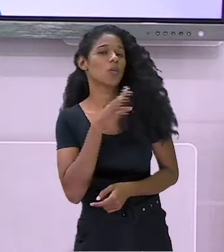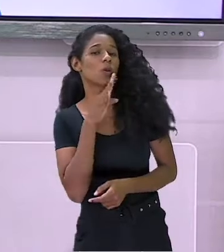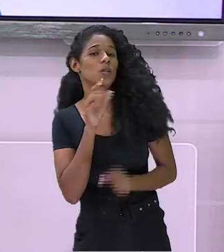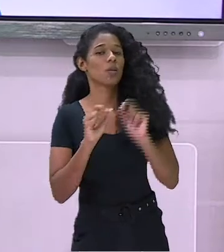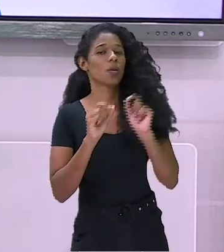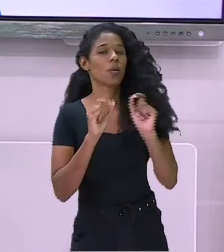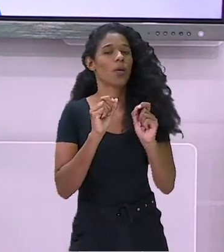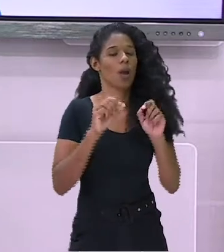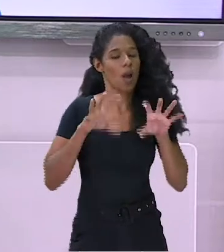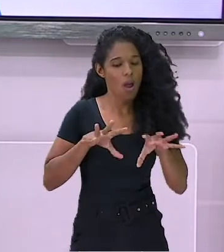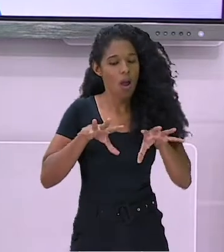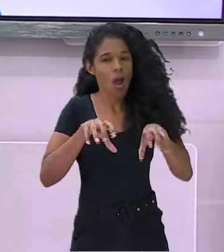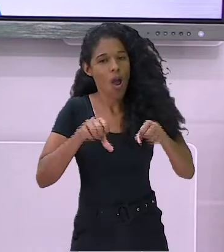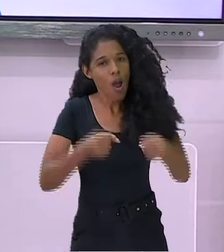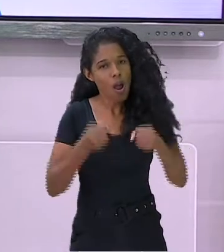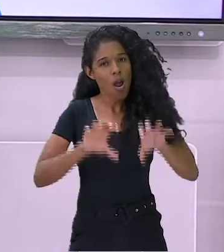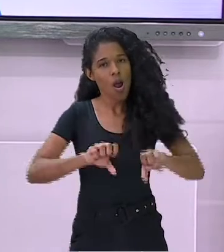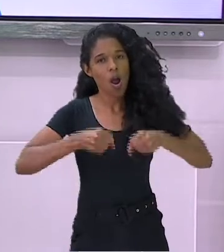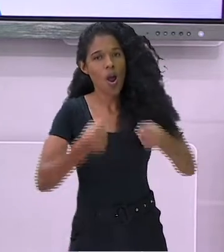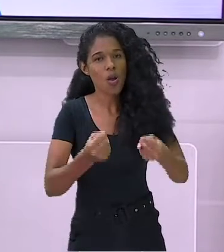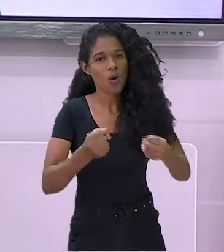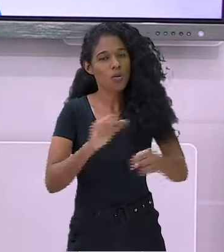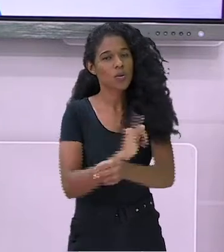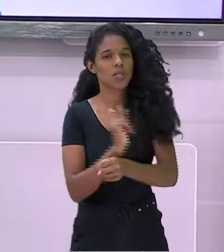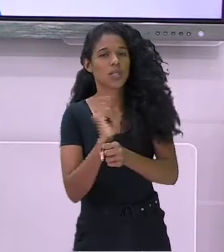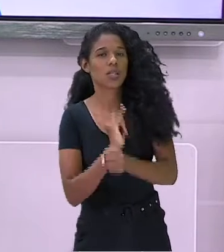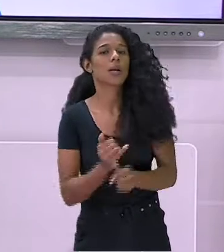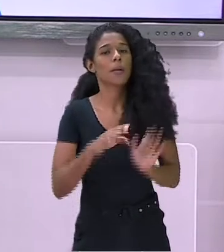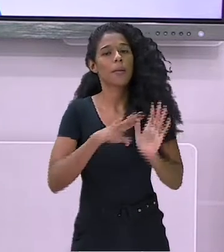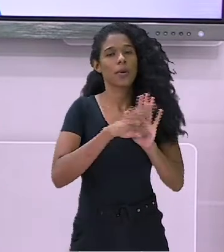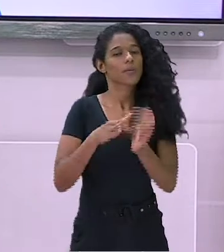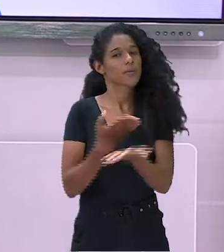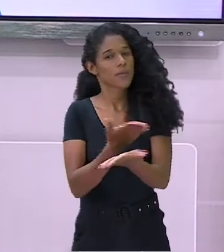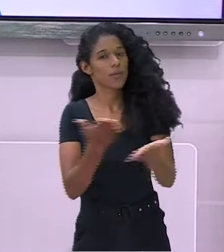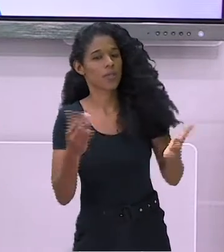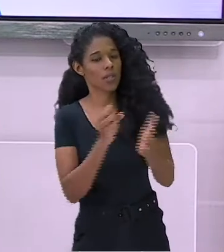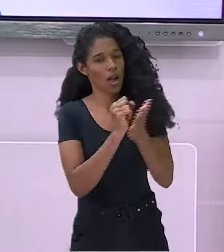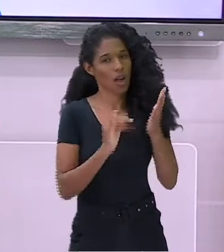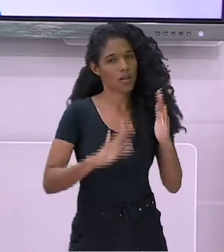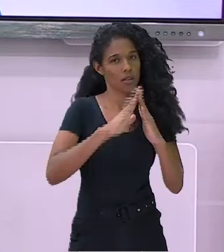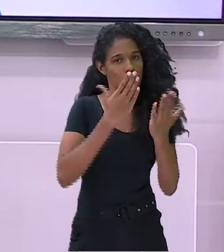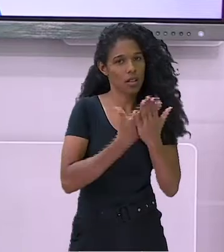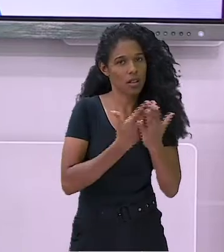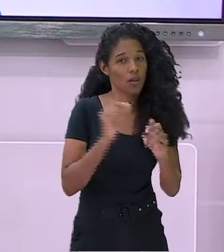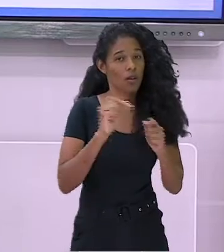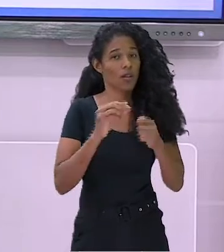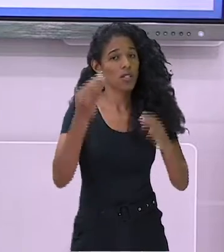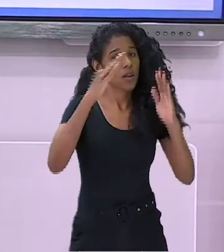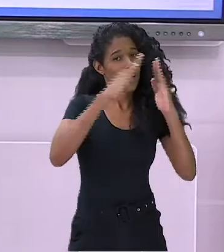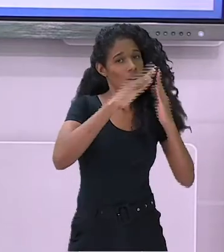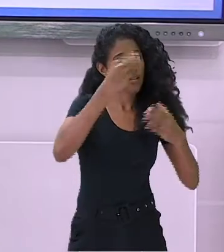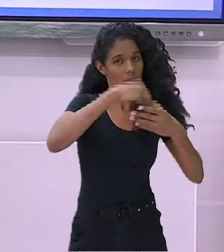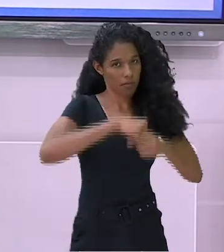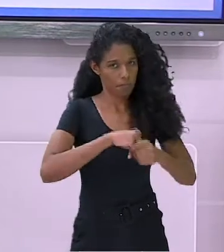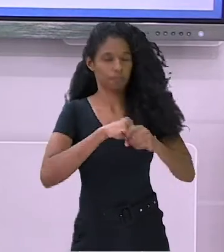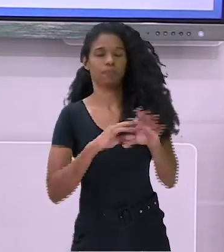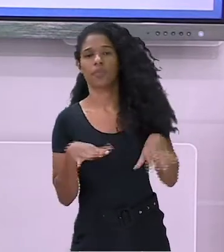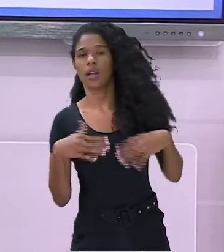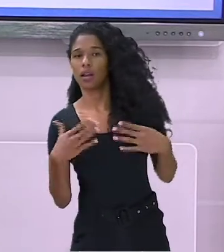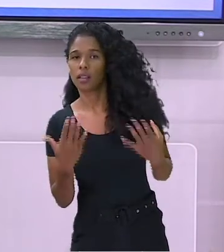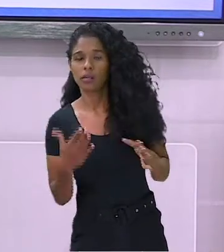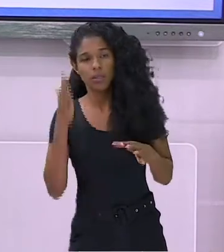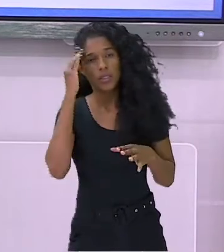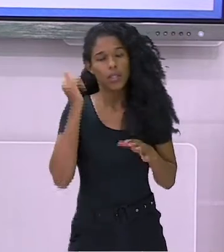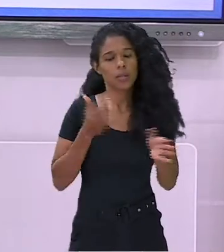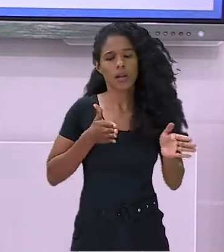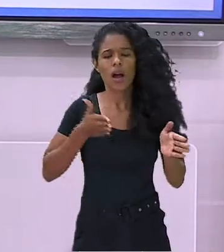estratégias que podem te ajudar na execução das atividades escolares em sua casa. Sabemos que ter acesso